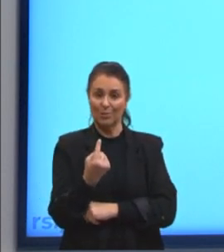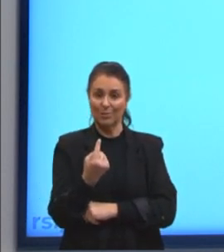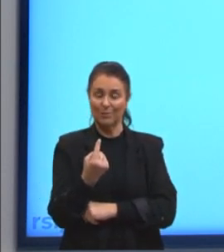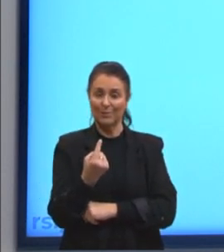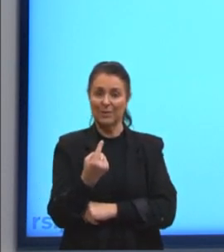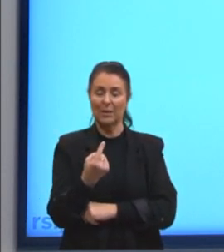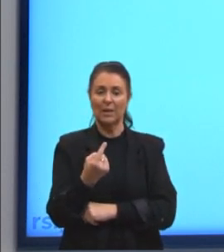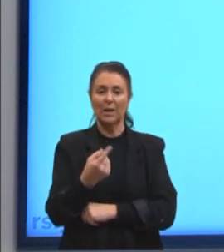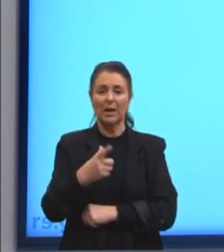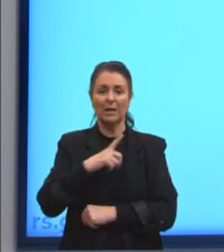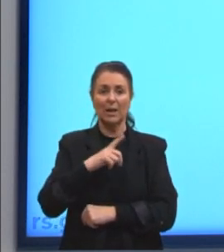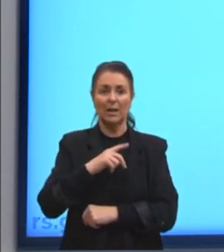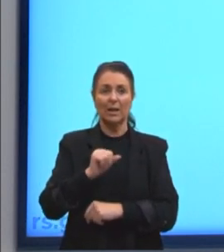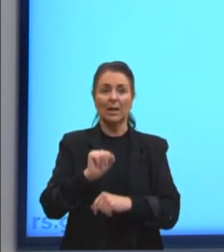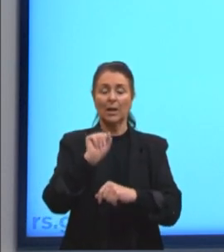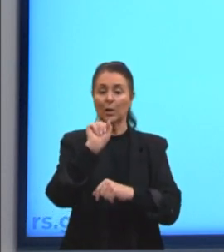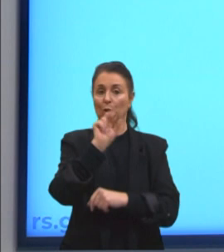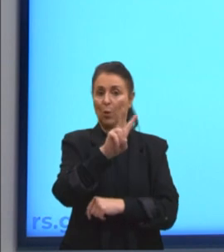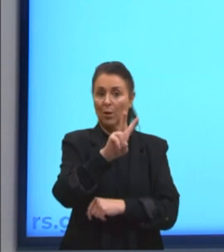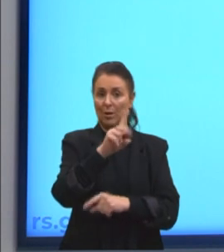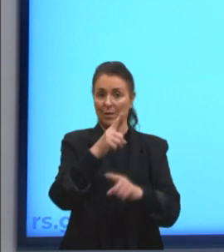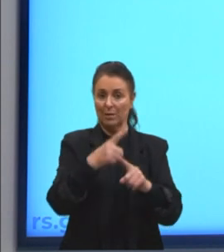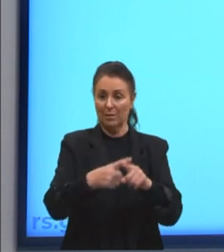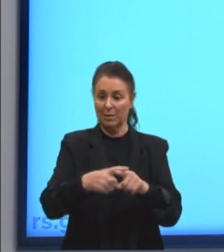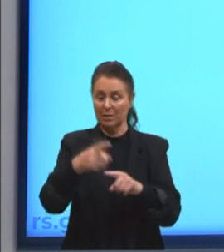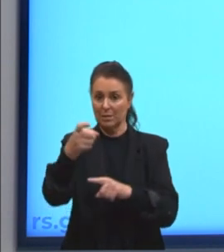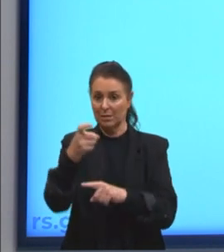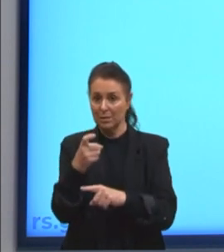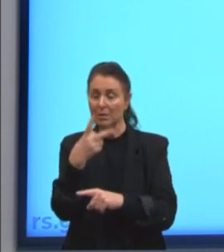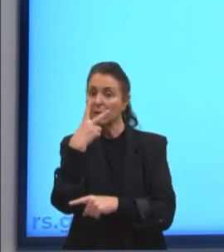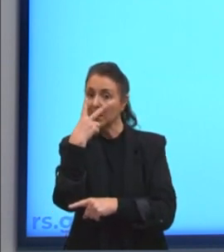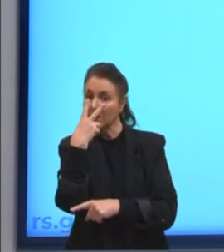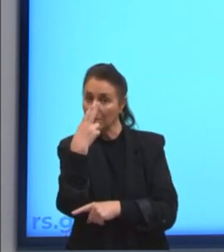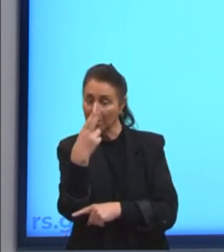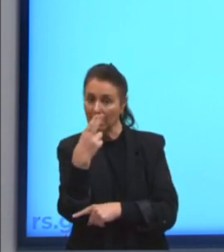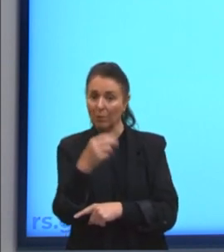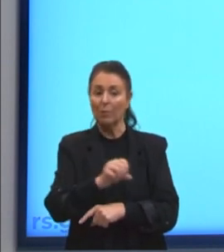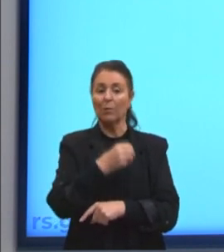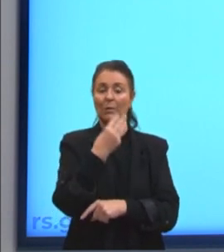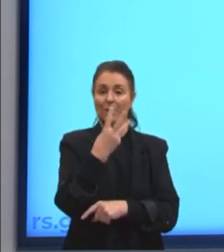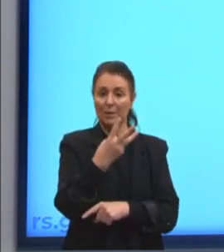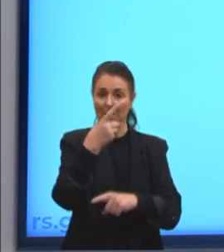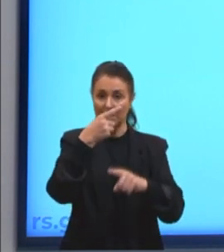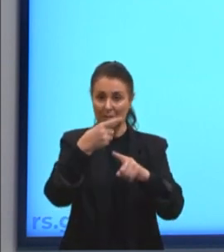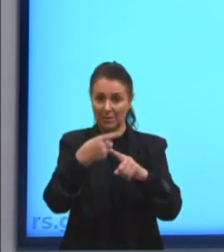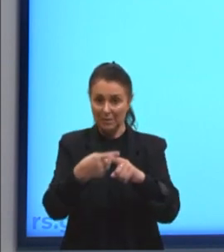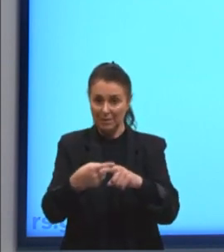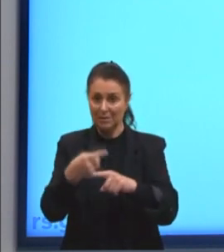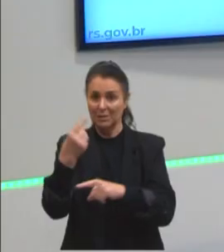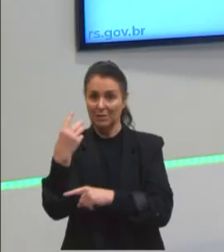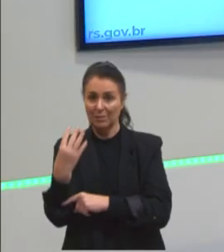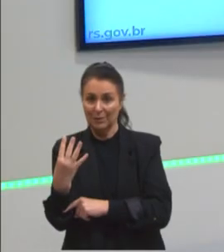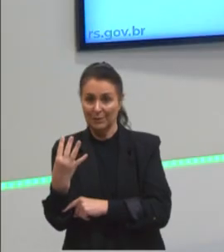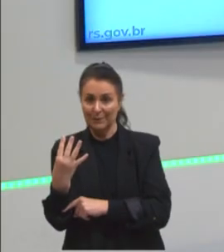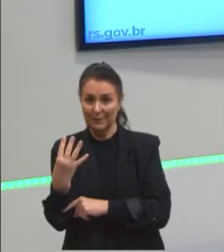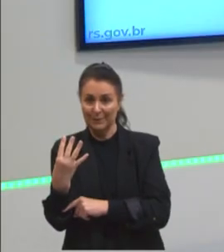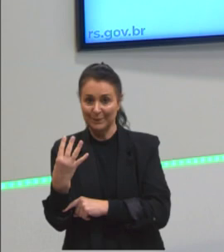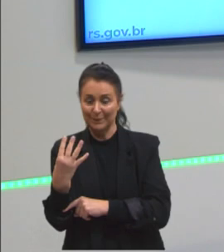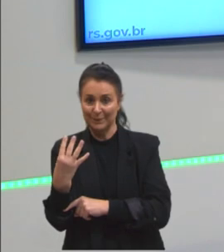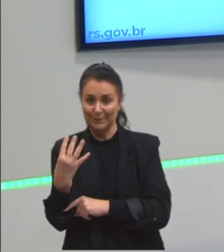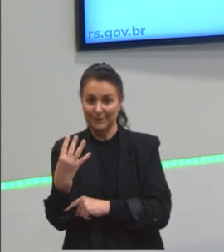seguinte. 2 vezes X é igual a 3 vezes 4, tá?